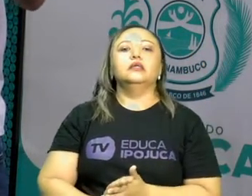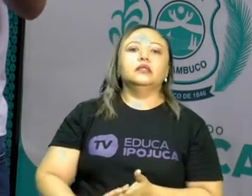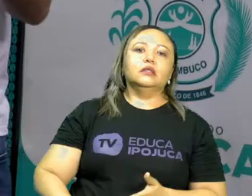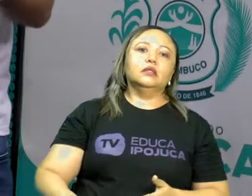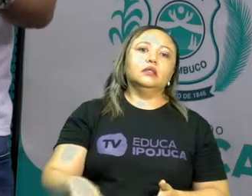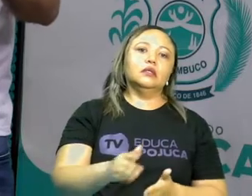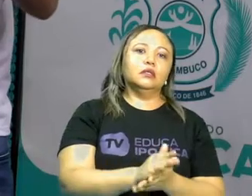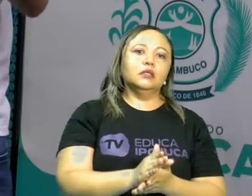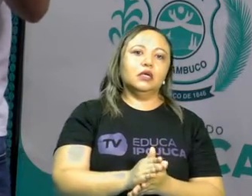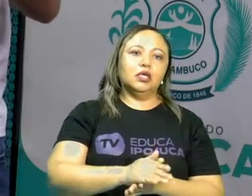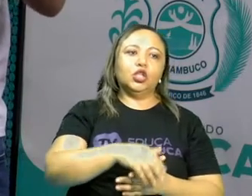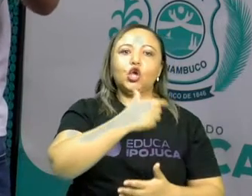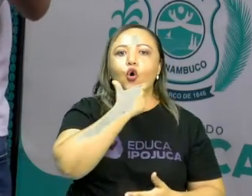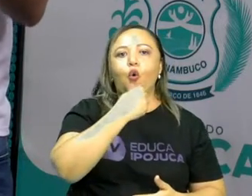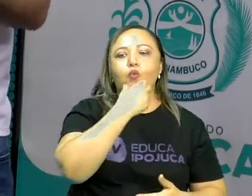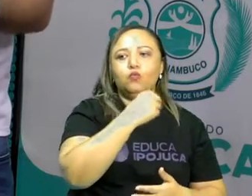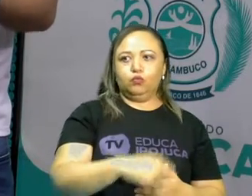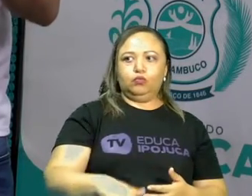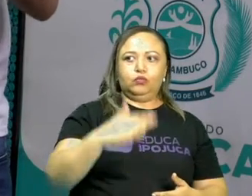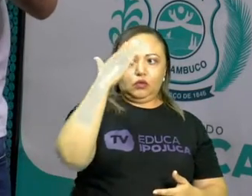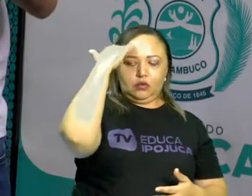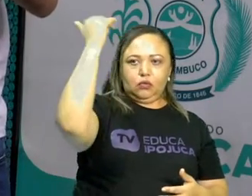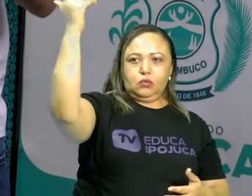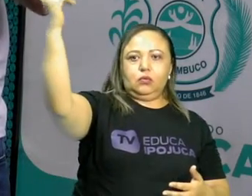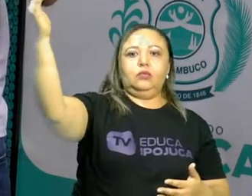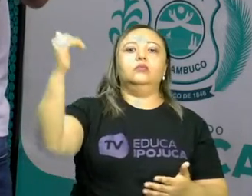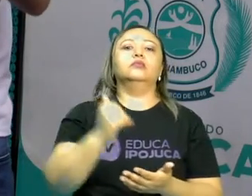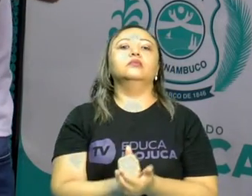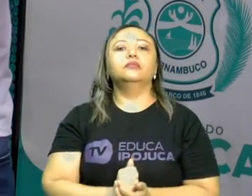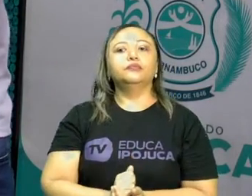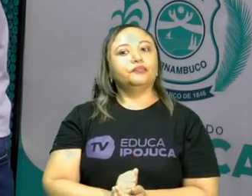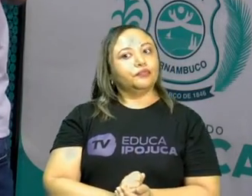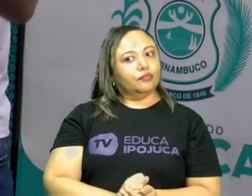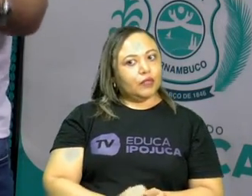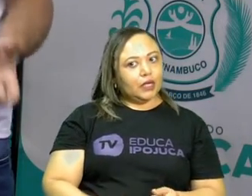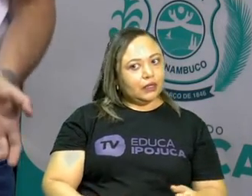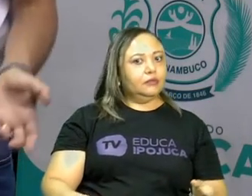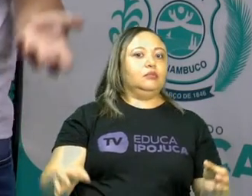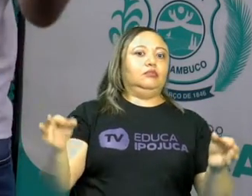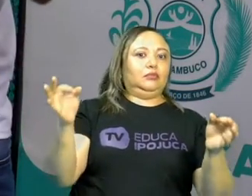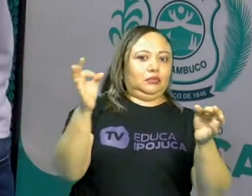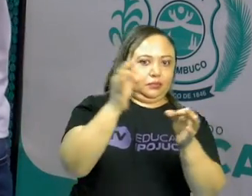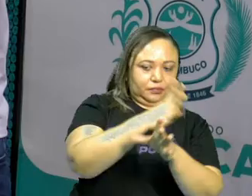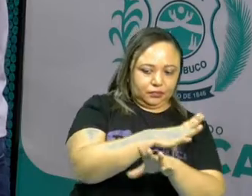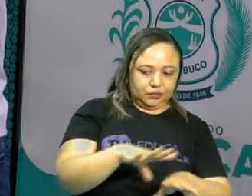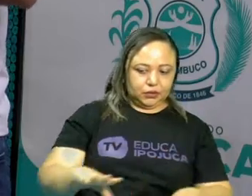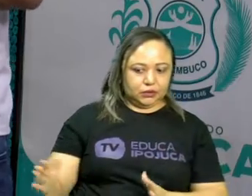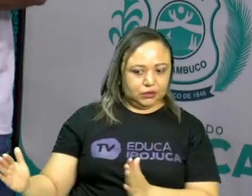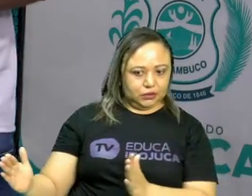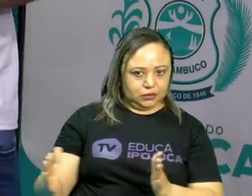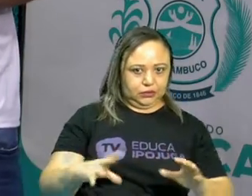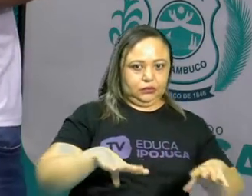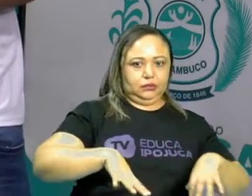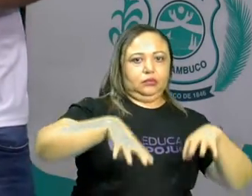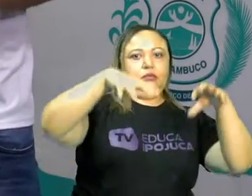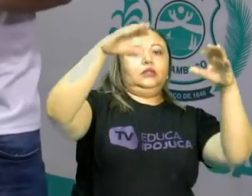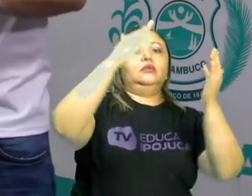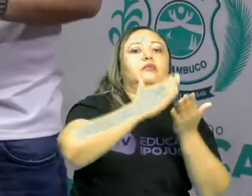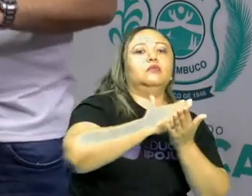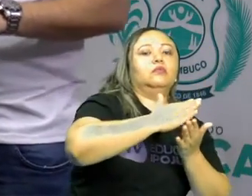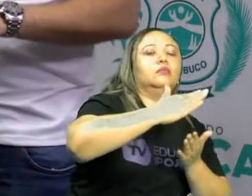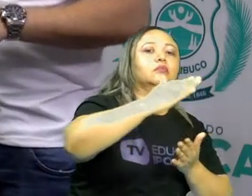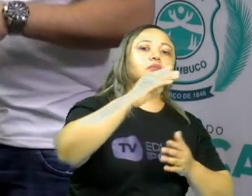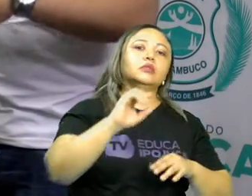que é o renascimento também vai marcar o fim da Idade Média e o início da Idade Moderna,